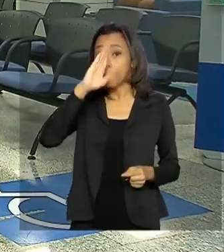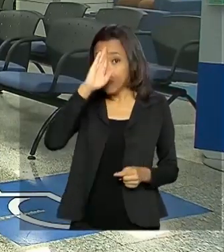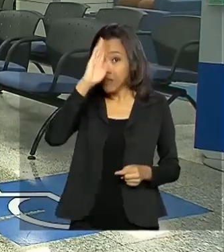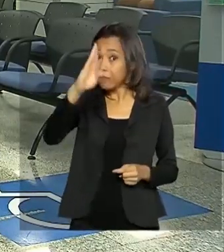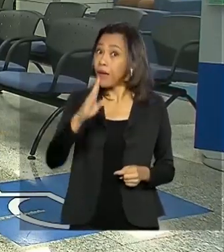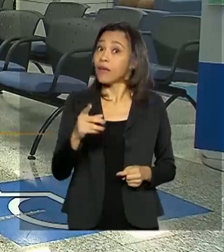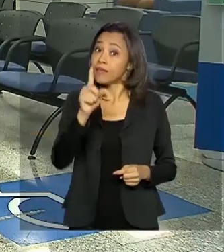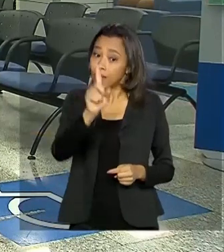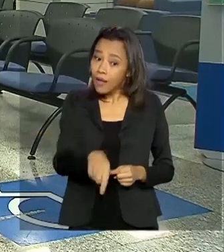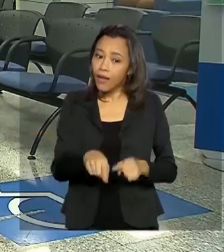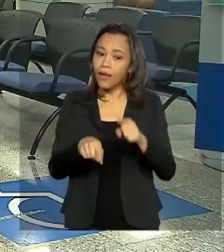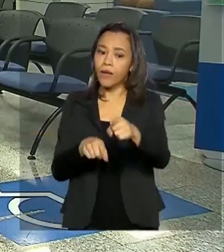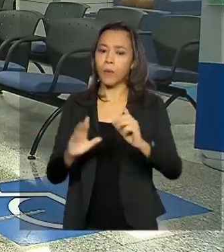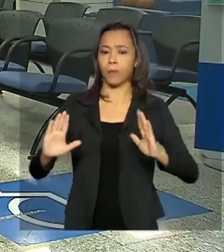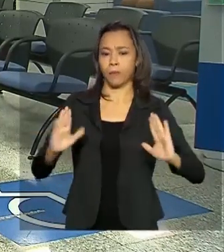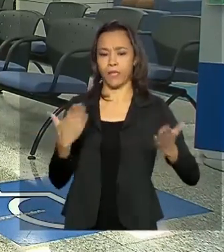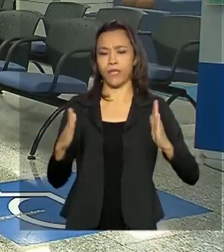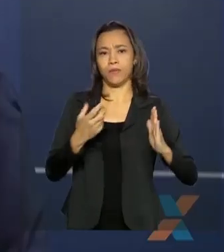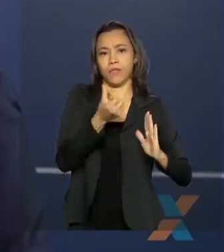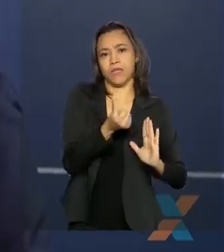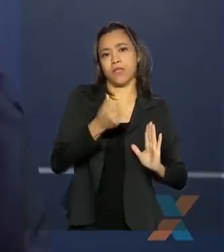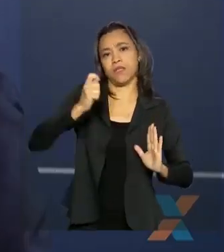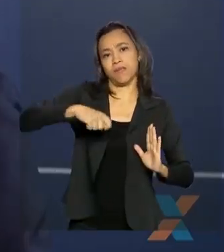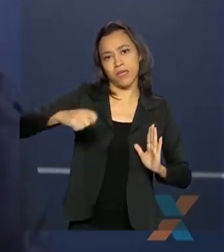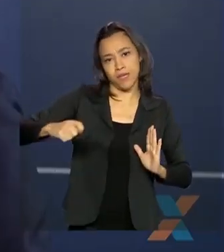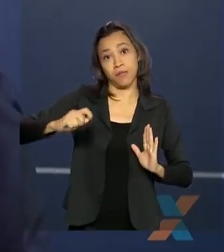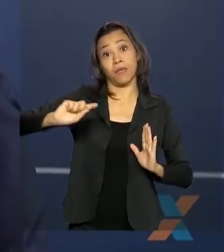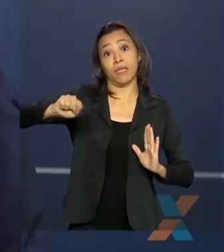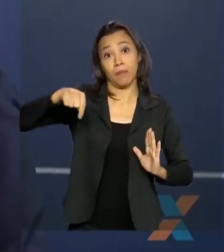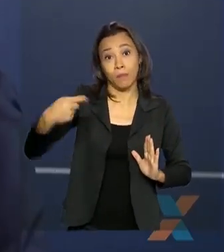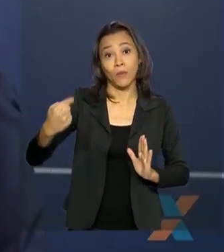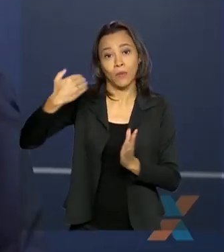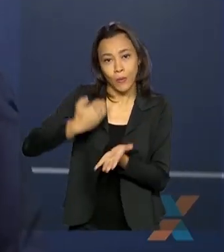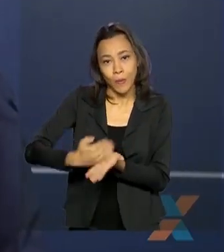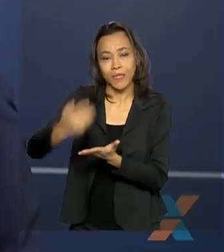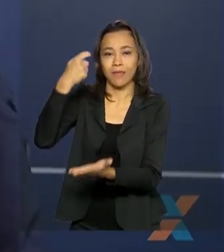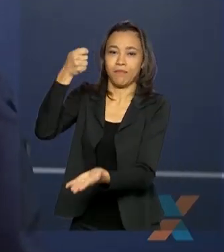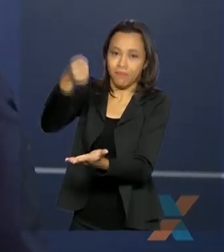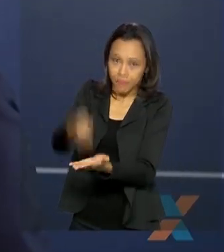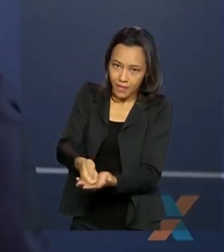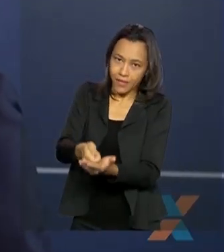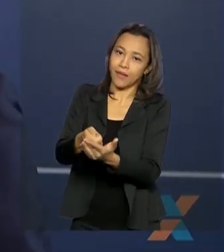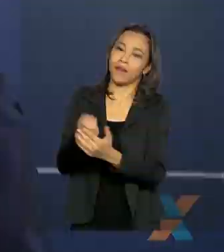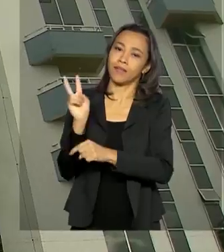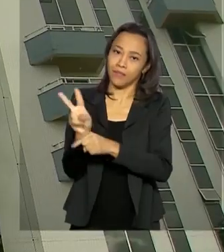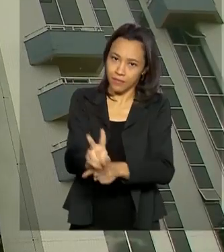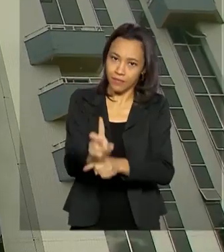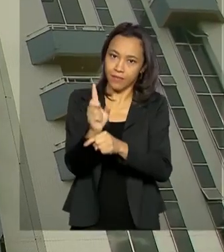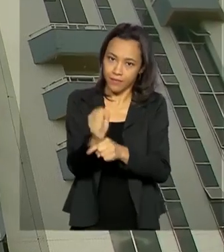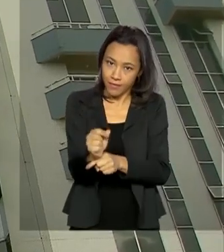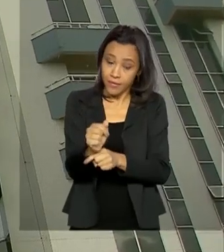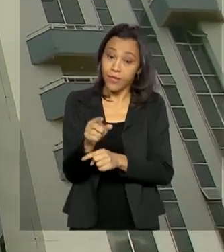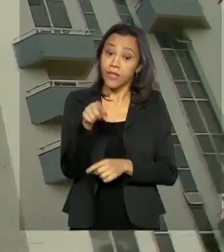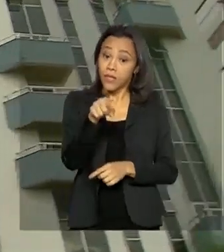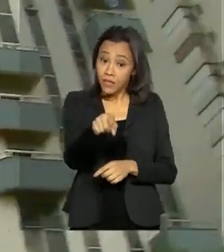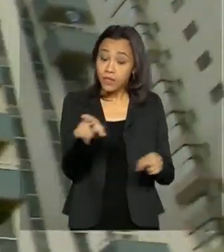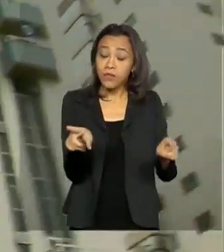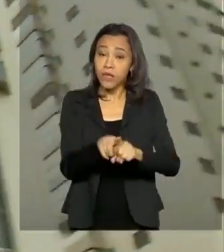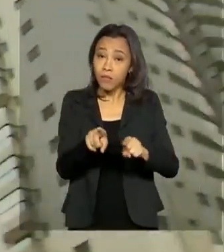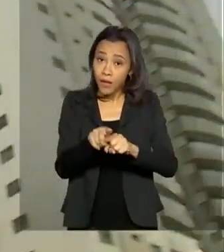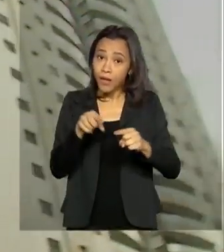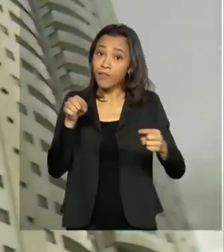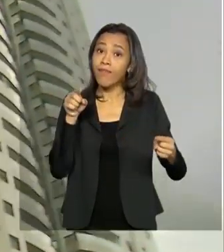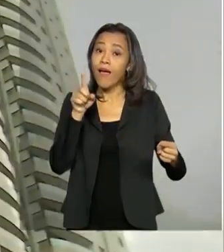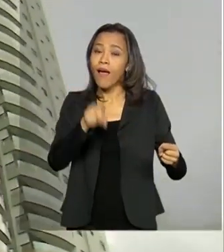medidas é o prazo de seis meses para começar a pagar o financiamento. E isto vale tanto